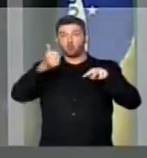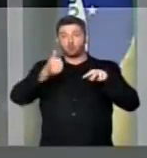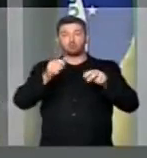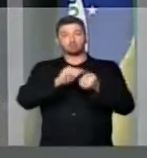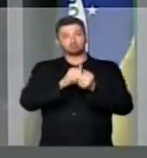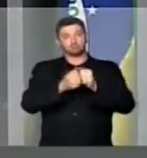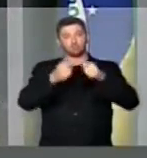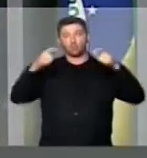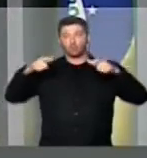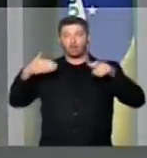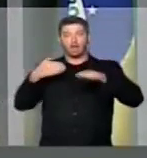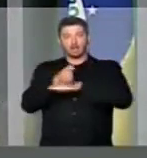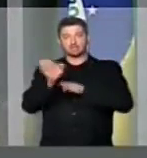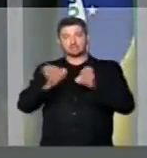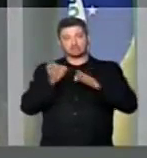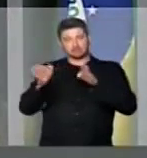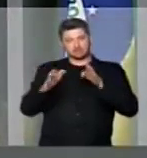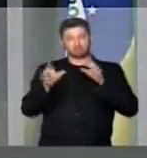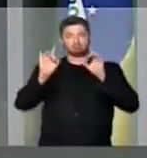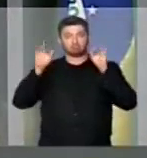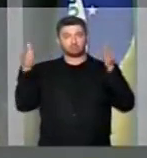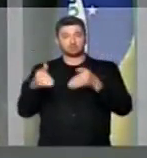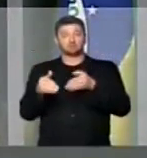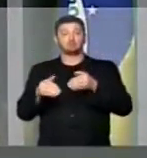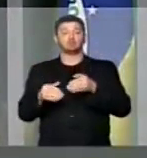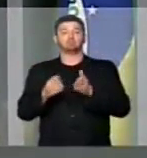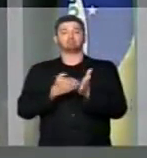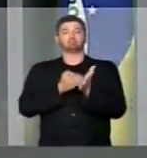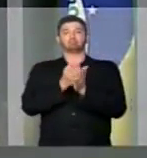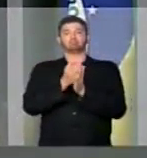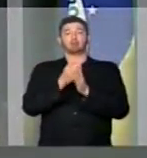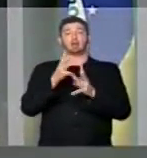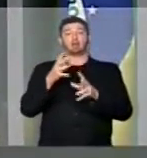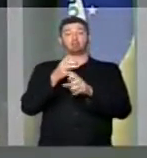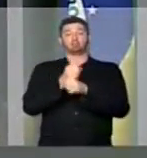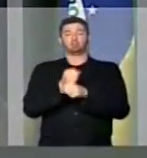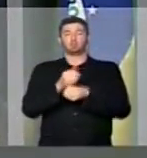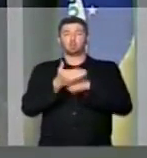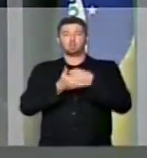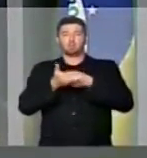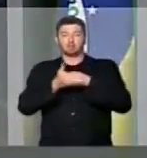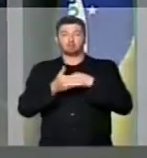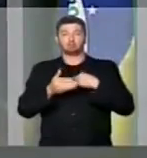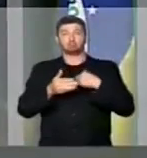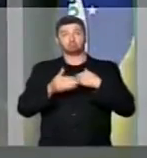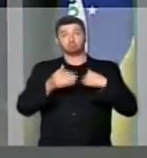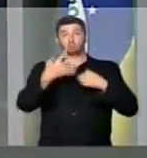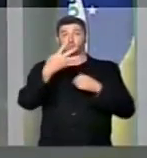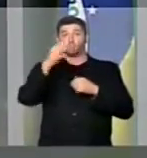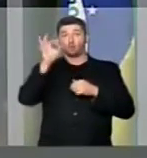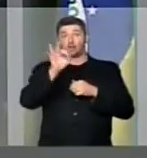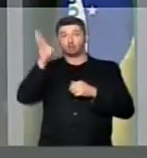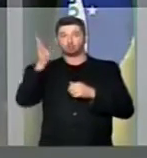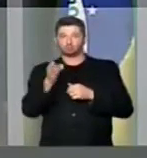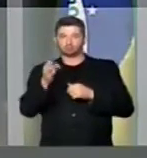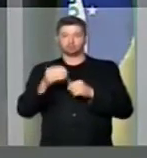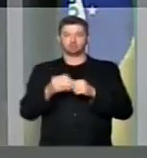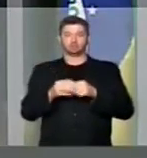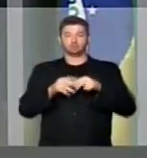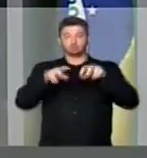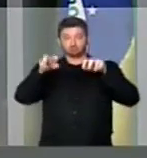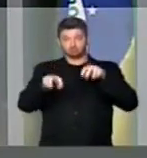instalações adequadas e específicas, cumprindo a proporção de, no mínimo, 4% de